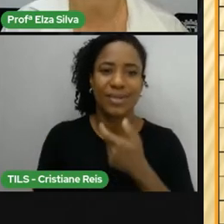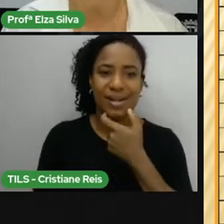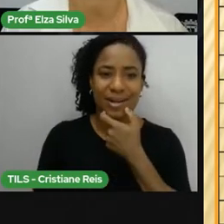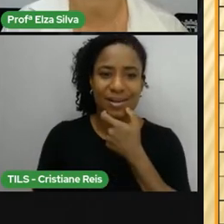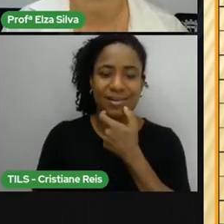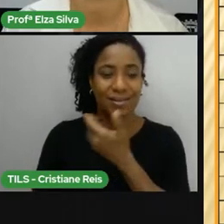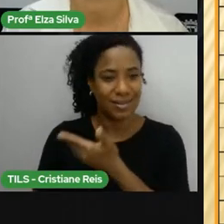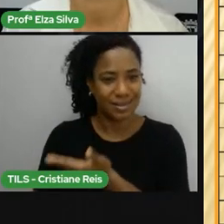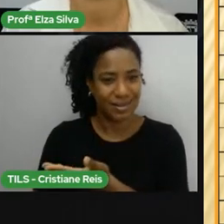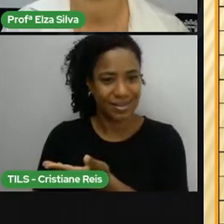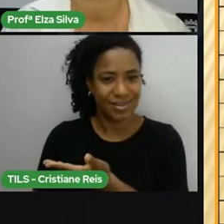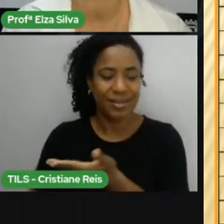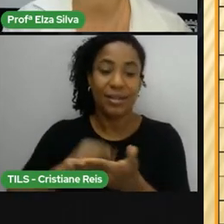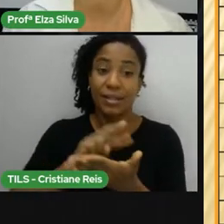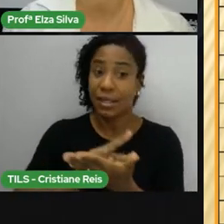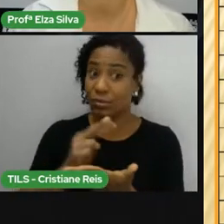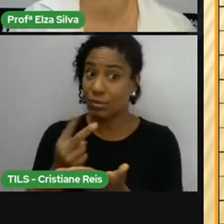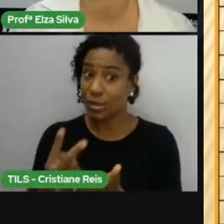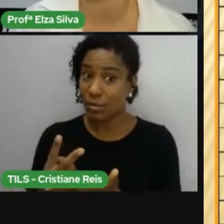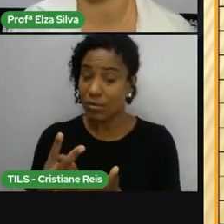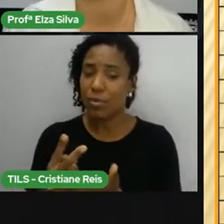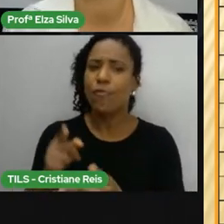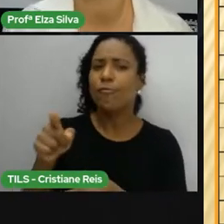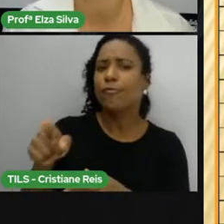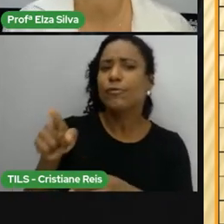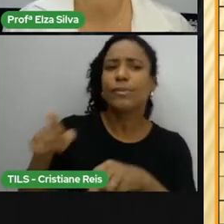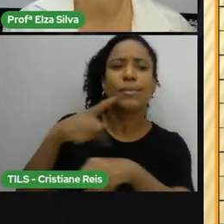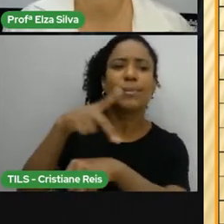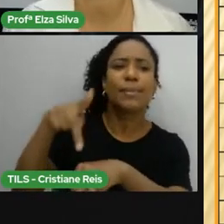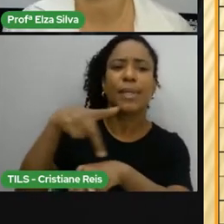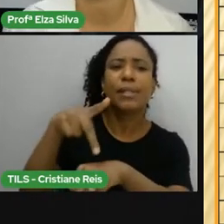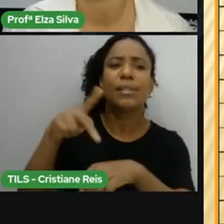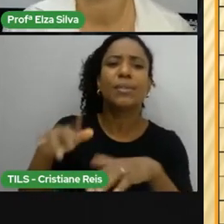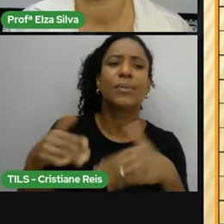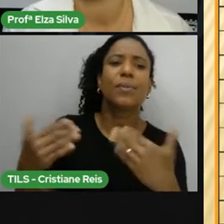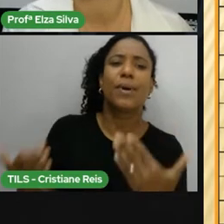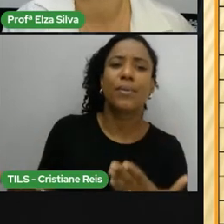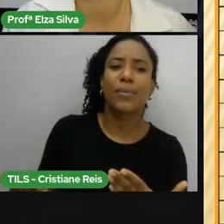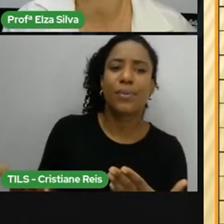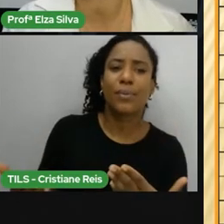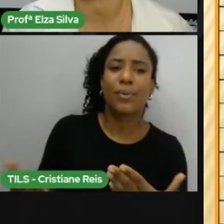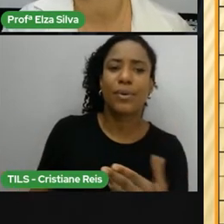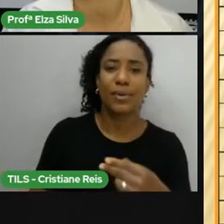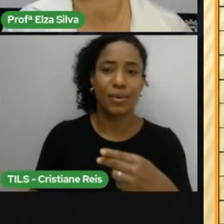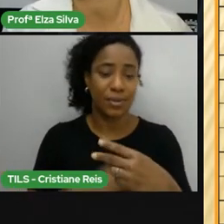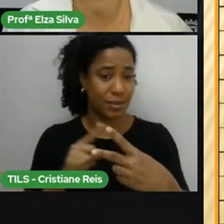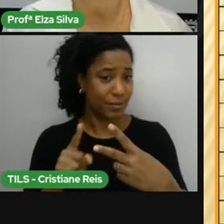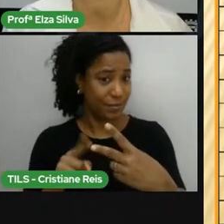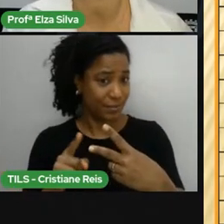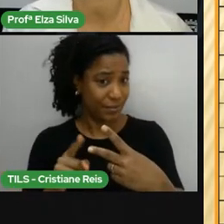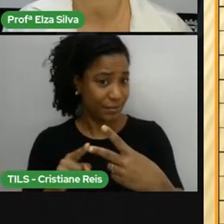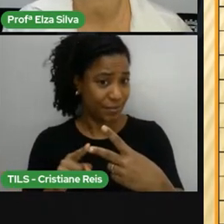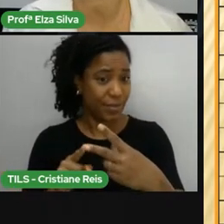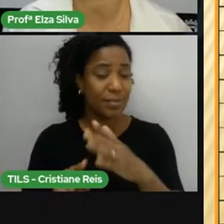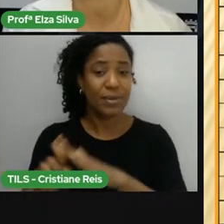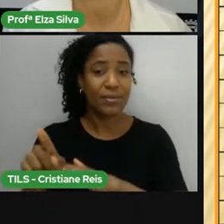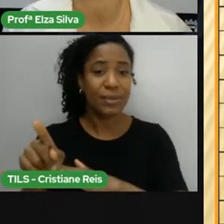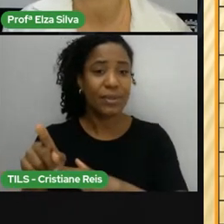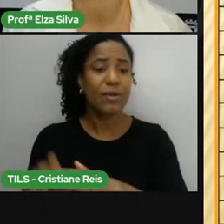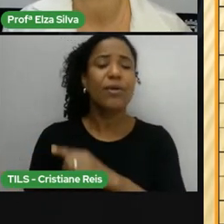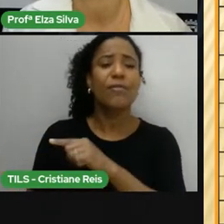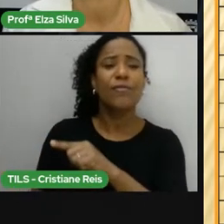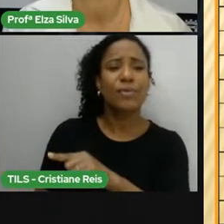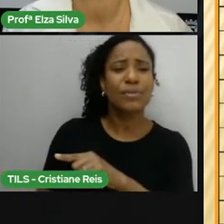De onde você é? Where do you come from? De onde você vem? I'm from Brazil